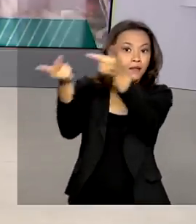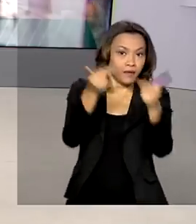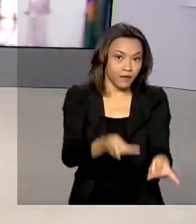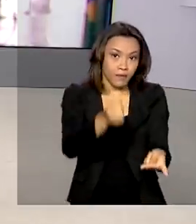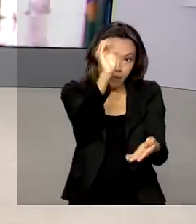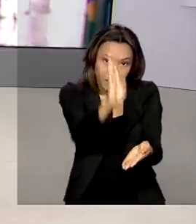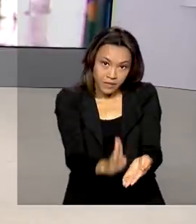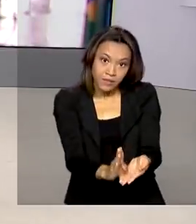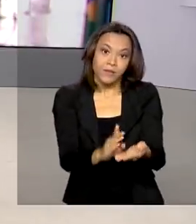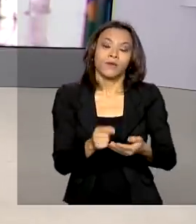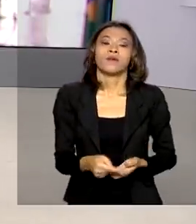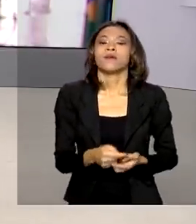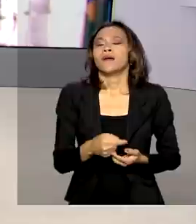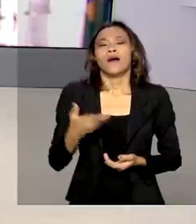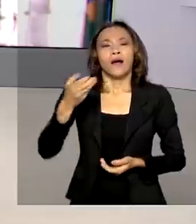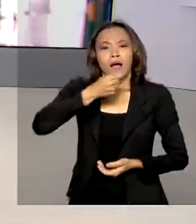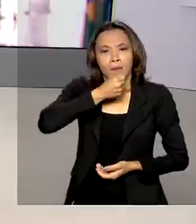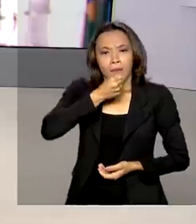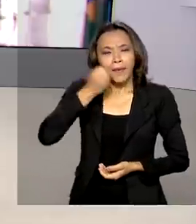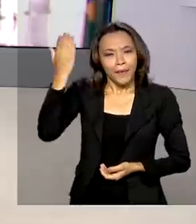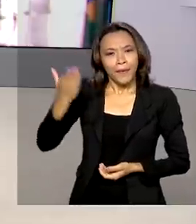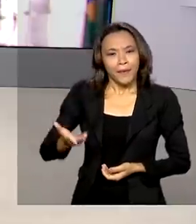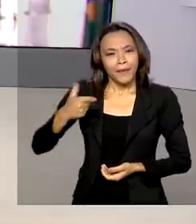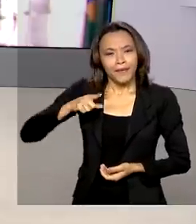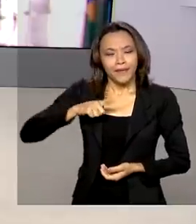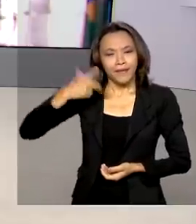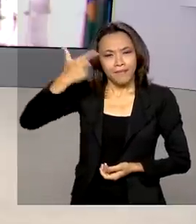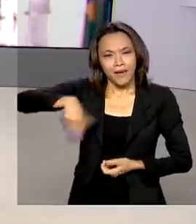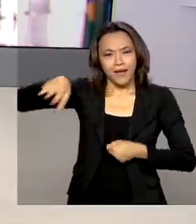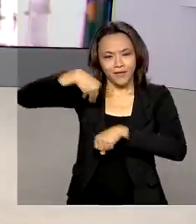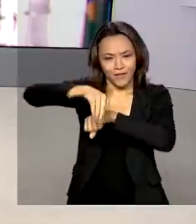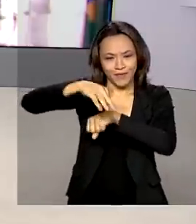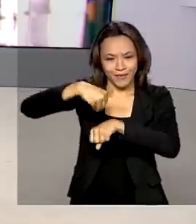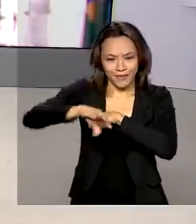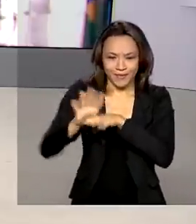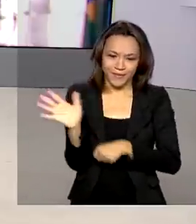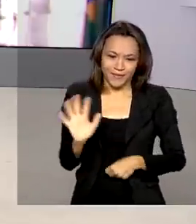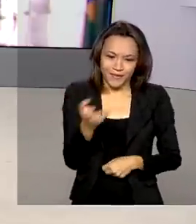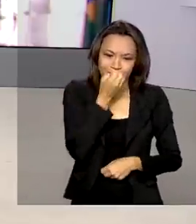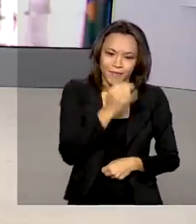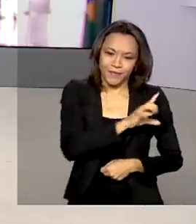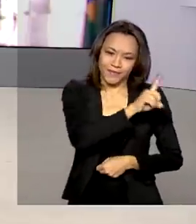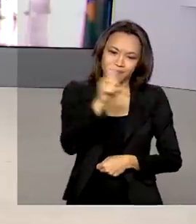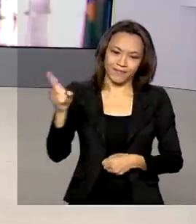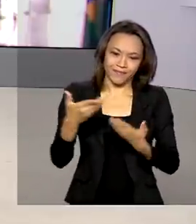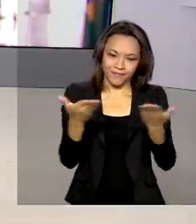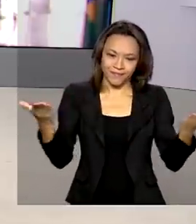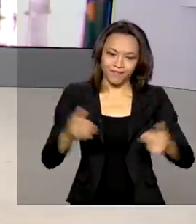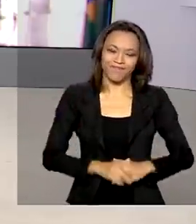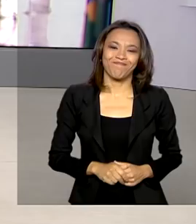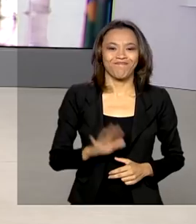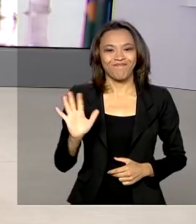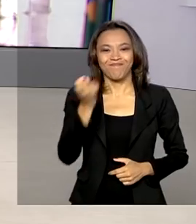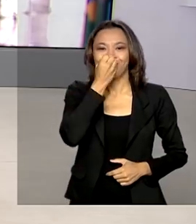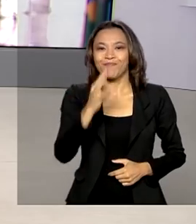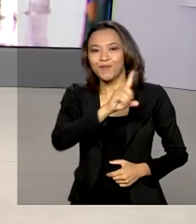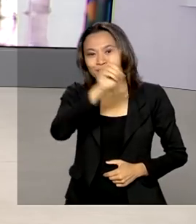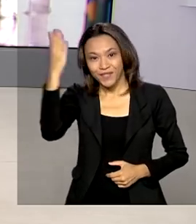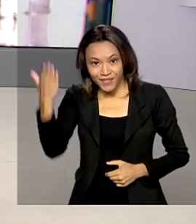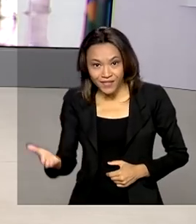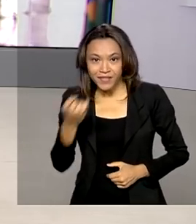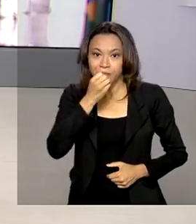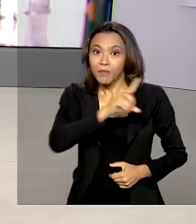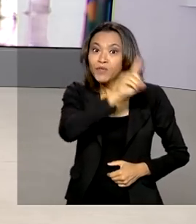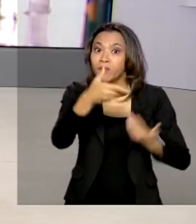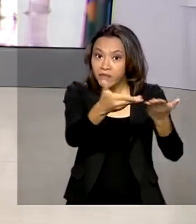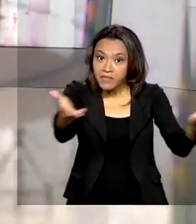vivo, a repórter Ana Luíza Prazer tem mais informações para a gente. Ana, bom dia para você. Bom dia para você, Renata. Bom dia para todos